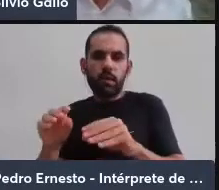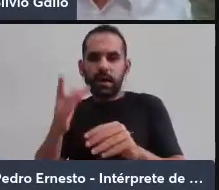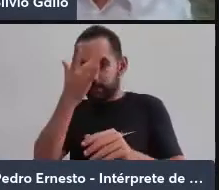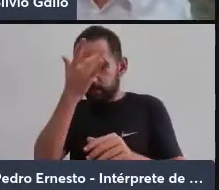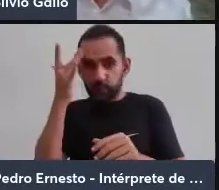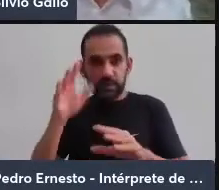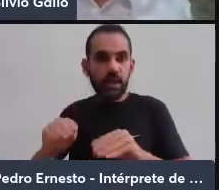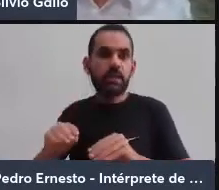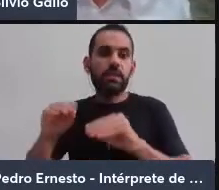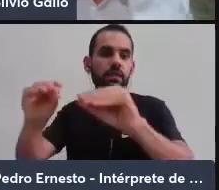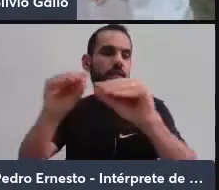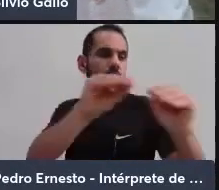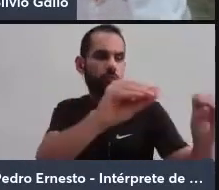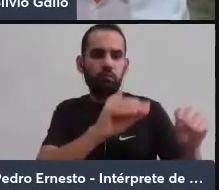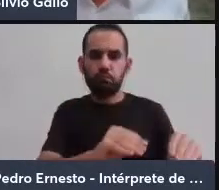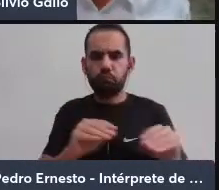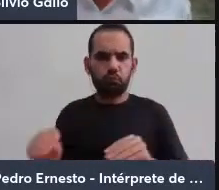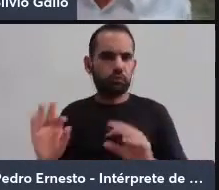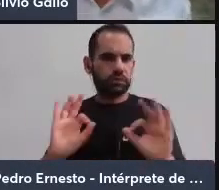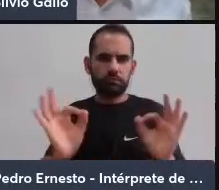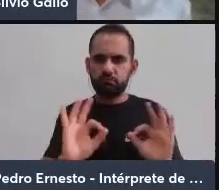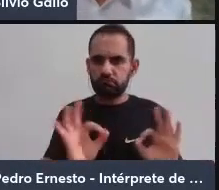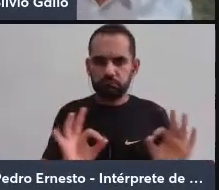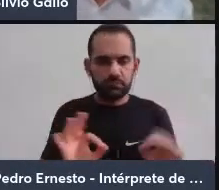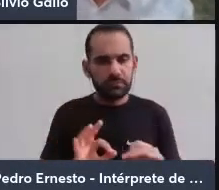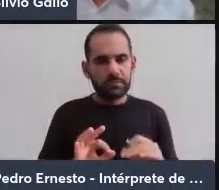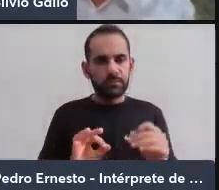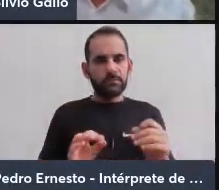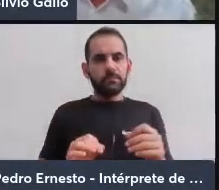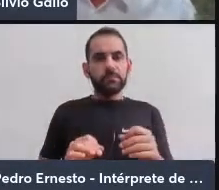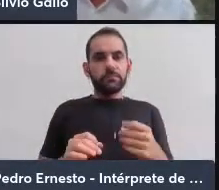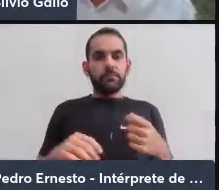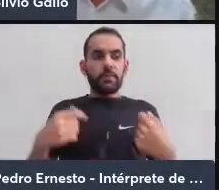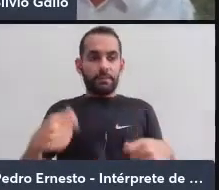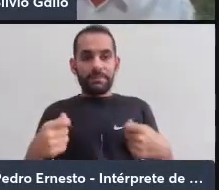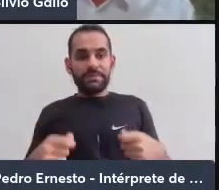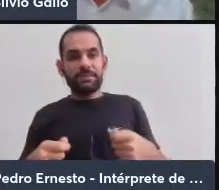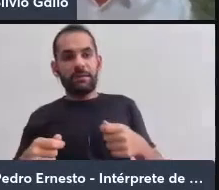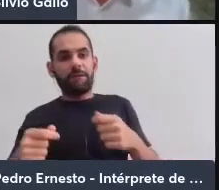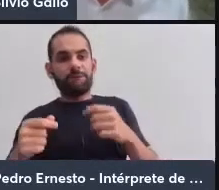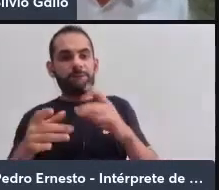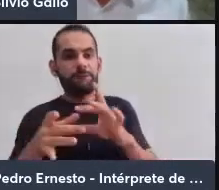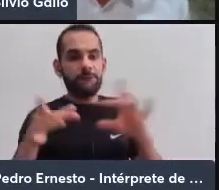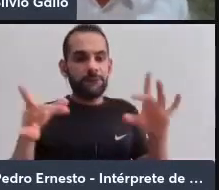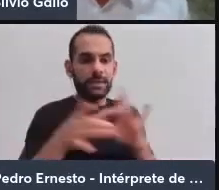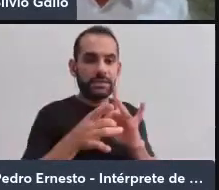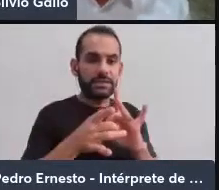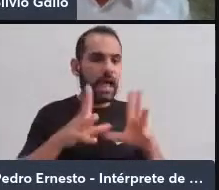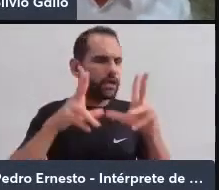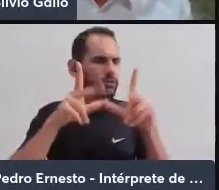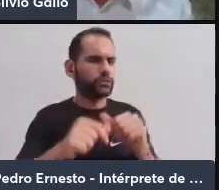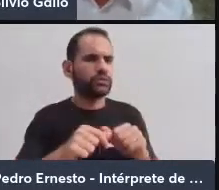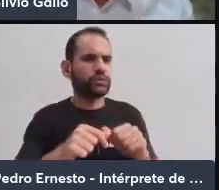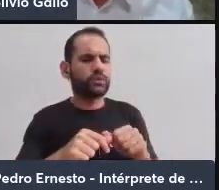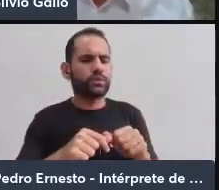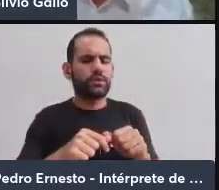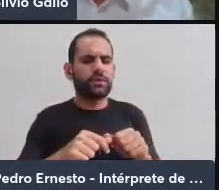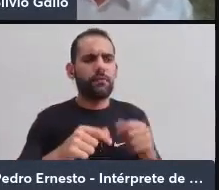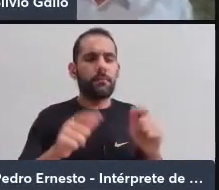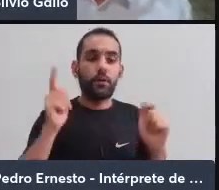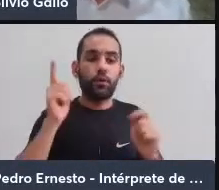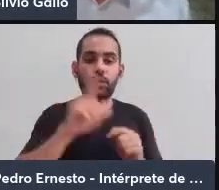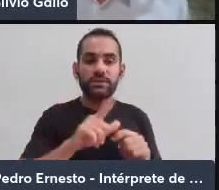ser fixo e ele precisa fixar a tudo e a todos para que ele possa